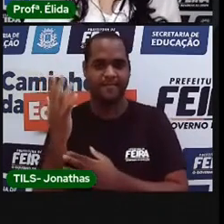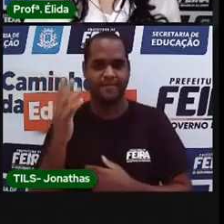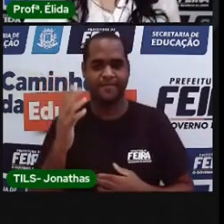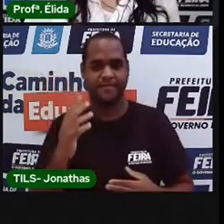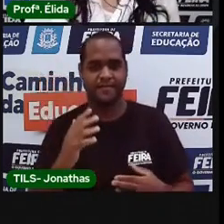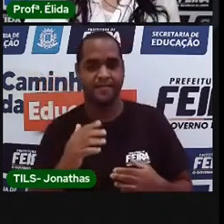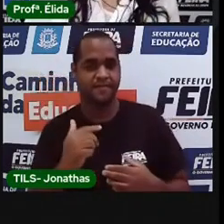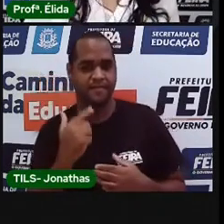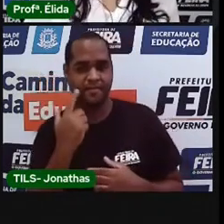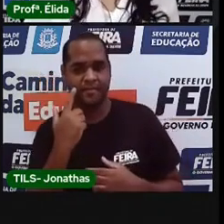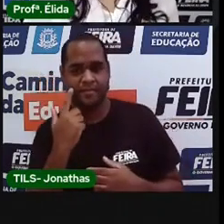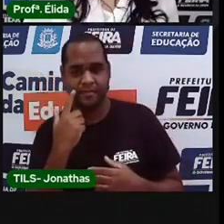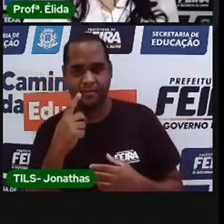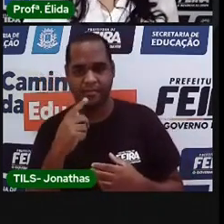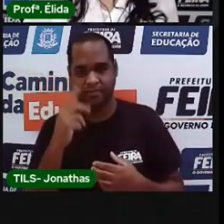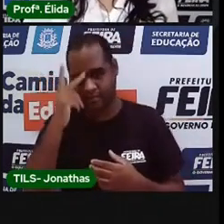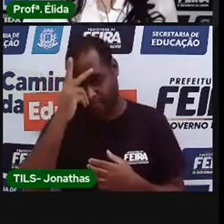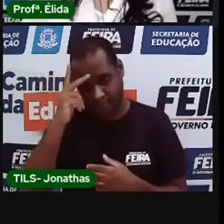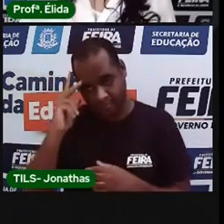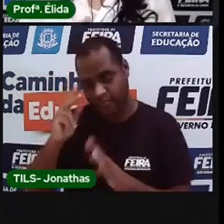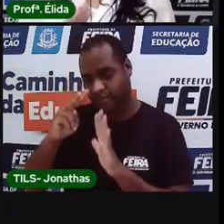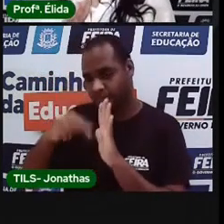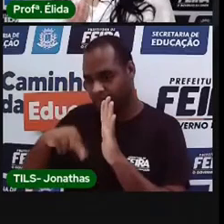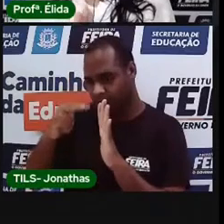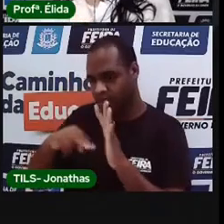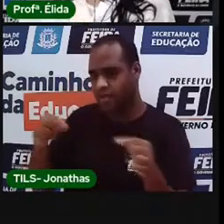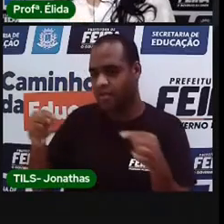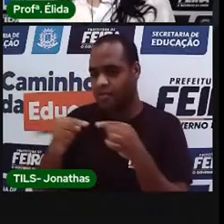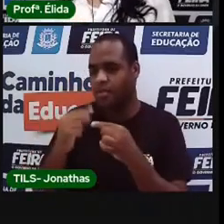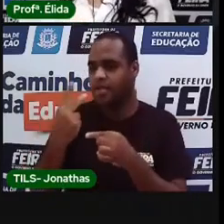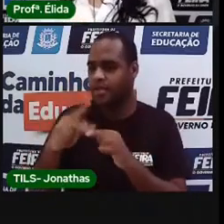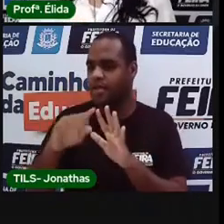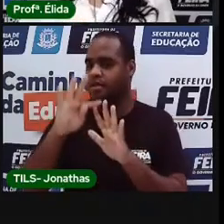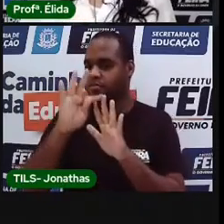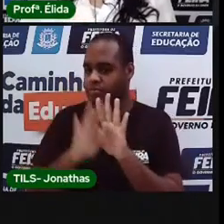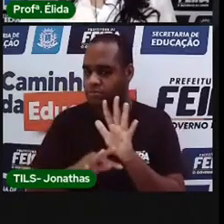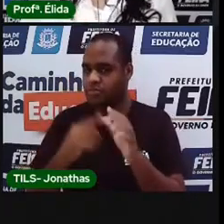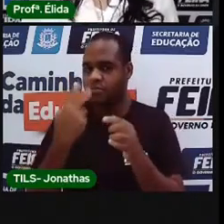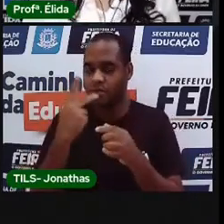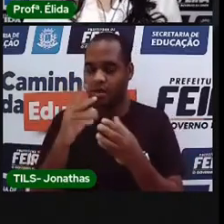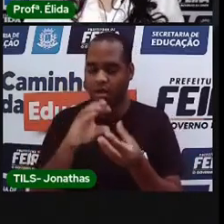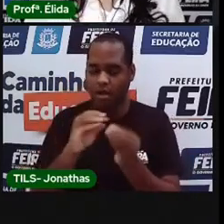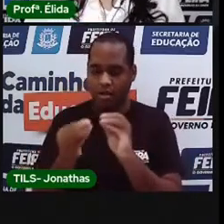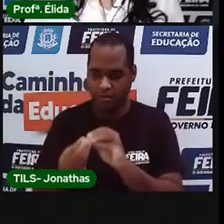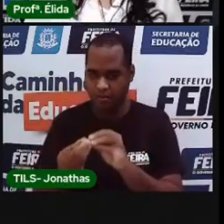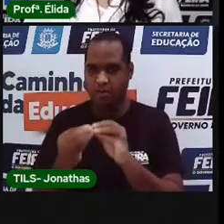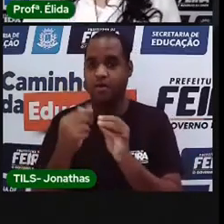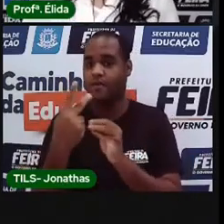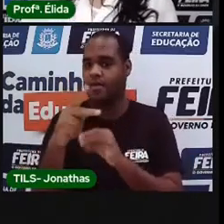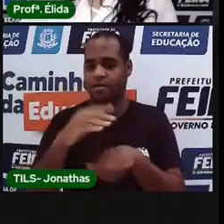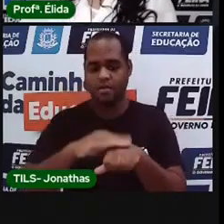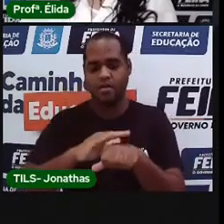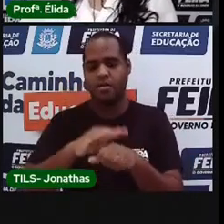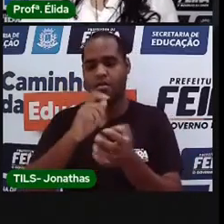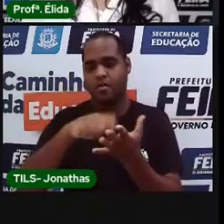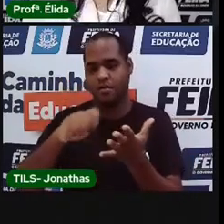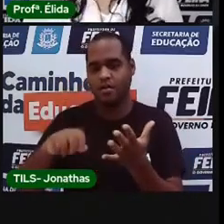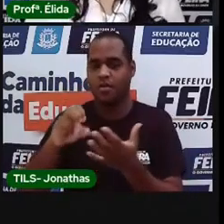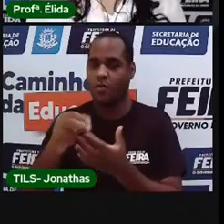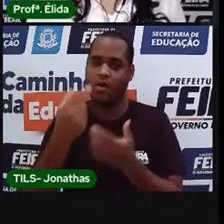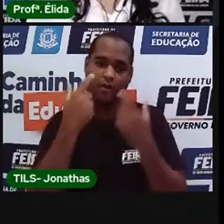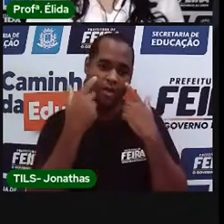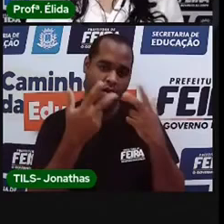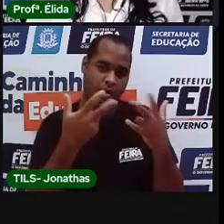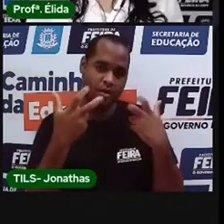Não é para a pessoa escrever no seu lugar. Você vai escrever, E vai pedir para ela olhar. Fala bem assim,